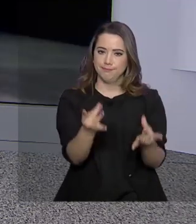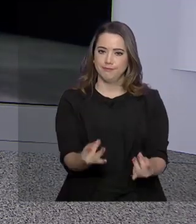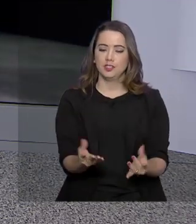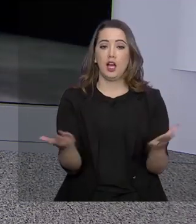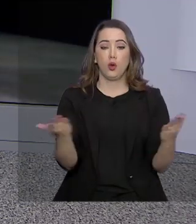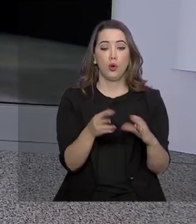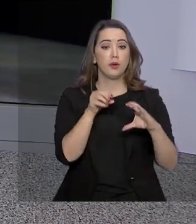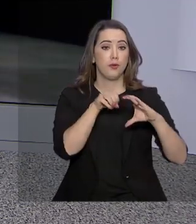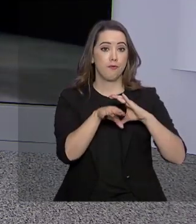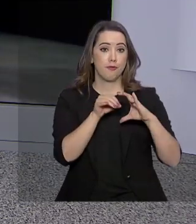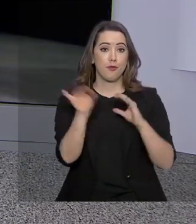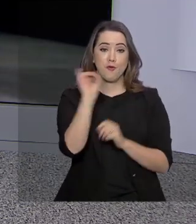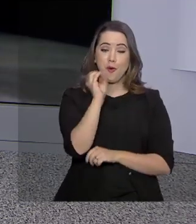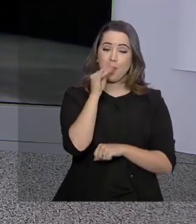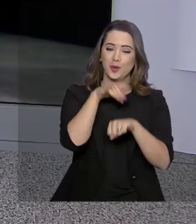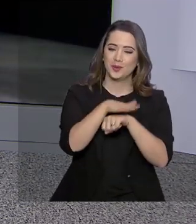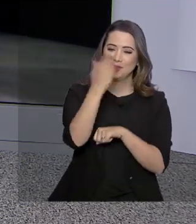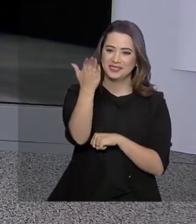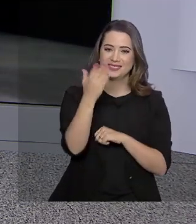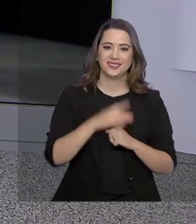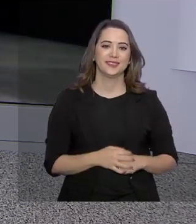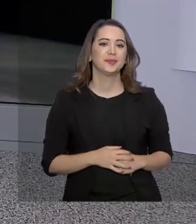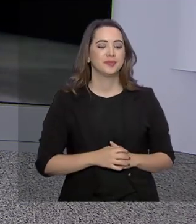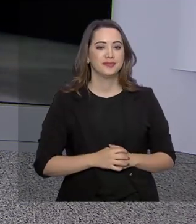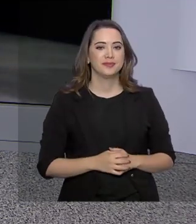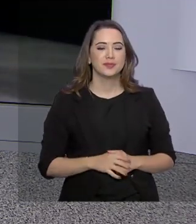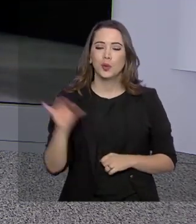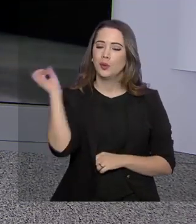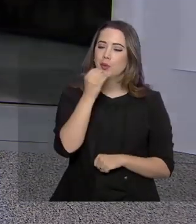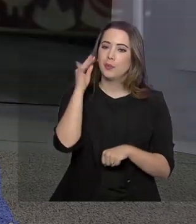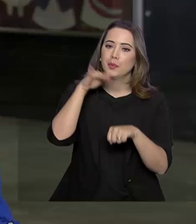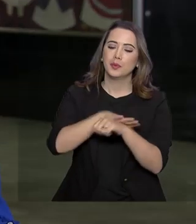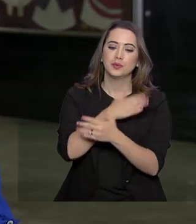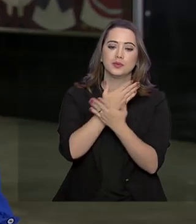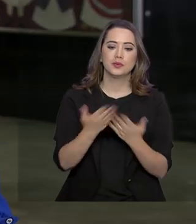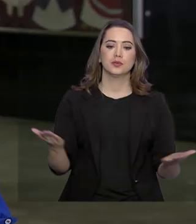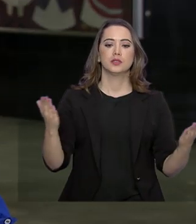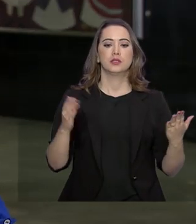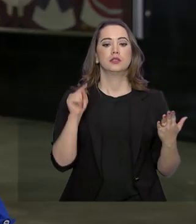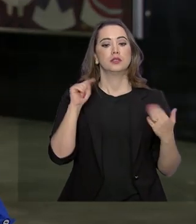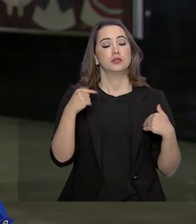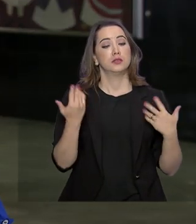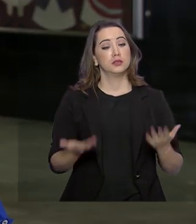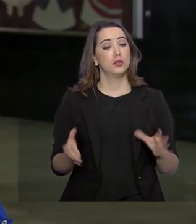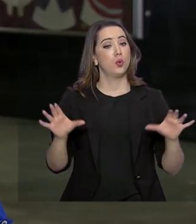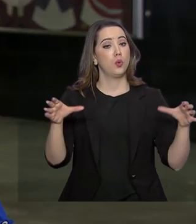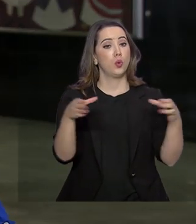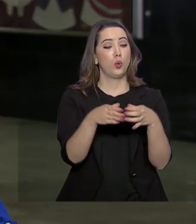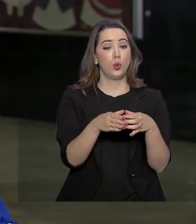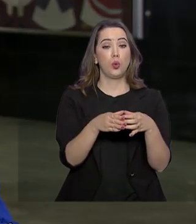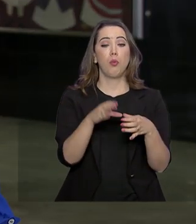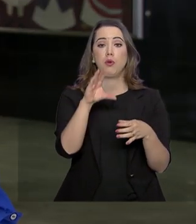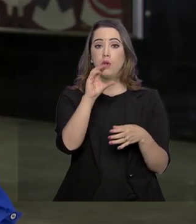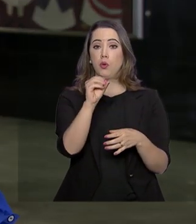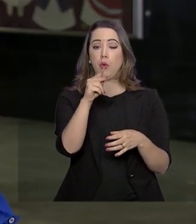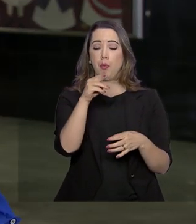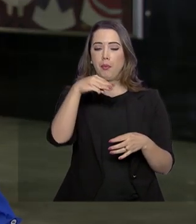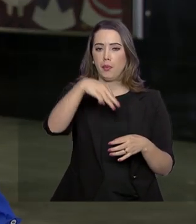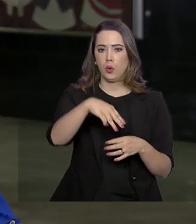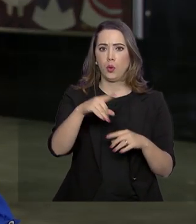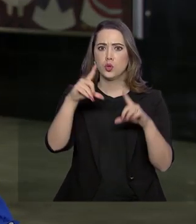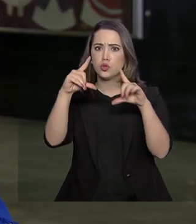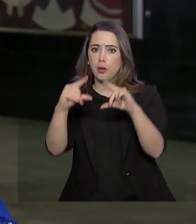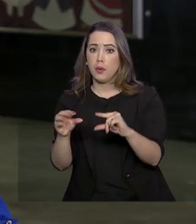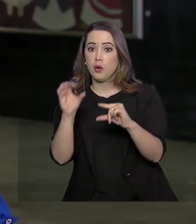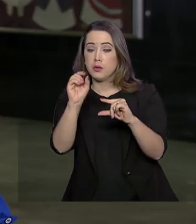ao vivo. Boa noite, Gabriela. Boa noite, Caroline, uma boa noite a todos. Olha, o comitê decidiu reduzir 0